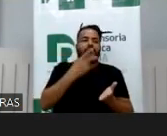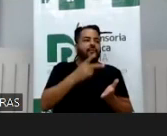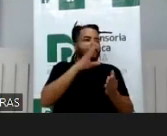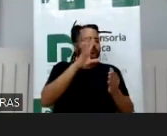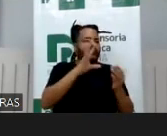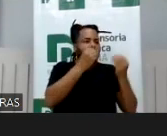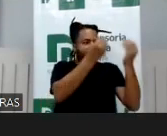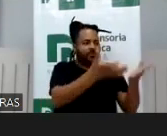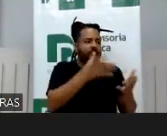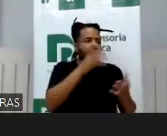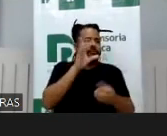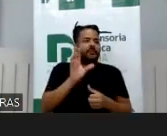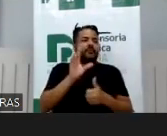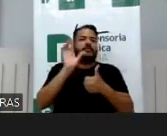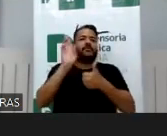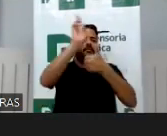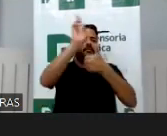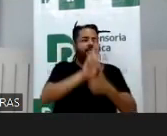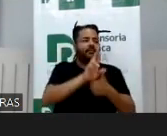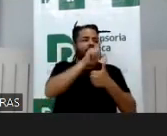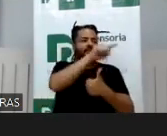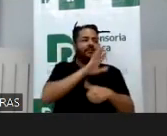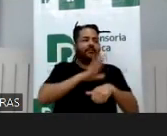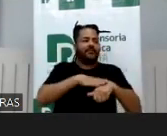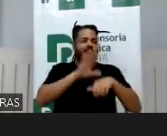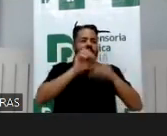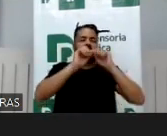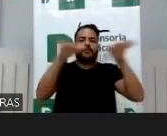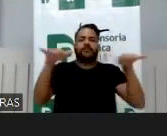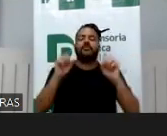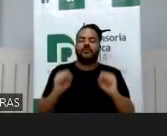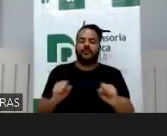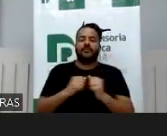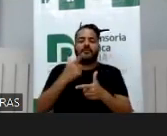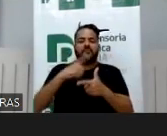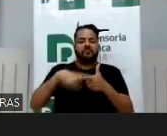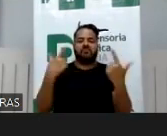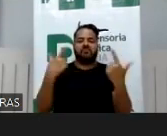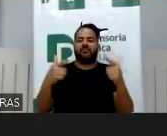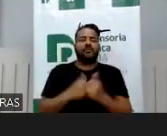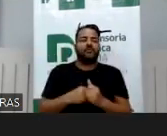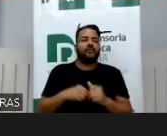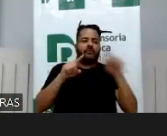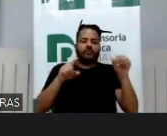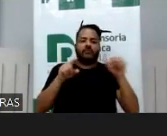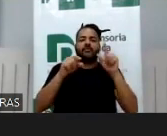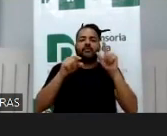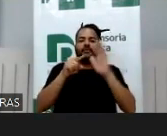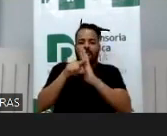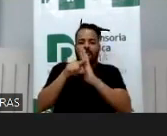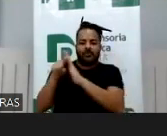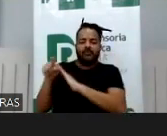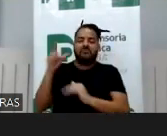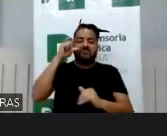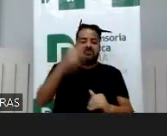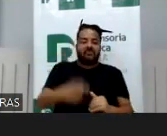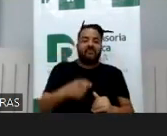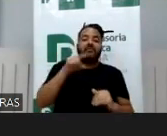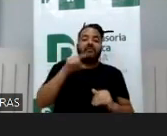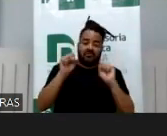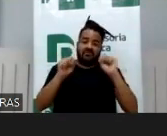defensoras aqui e elas podem dividir com você, tá bom? Sem problema. É uma pesquisa bem interessante mesmo, depois a gente